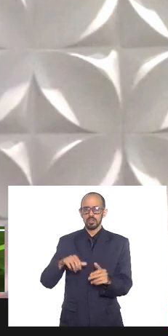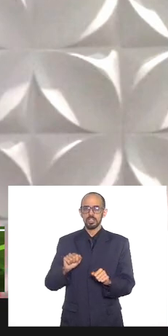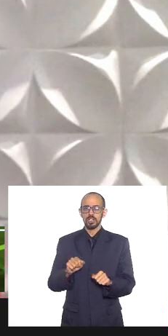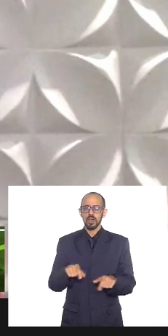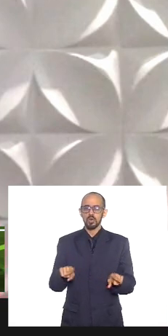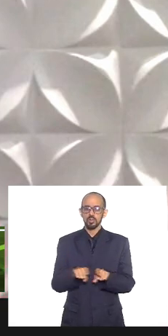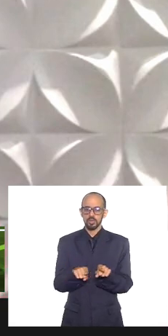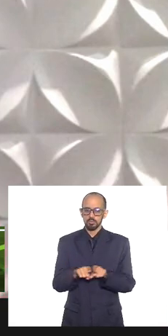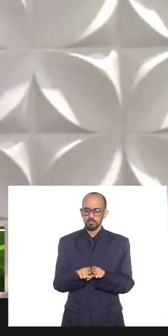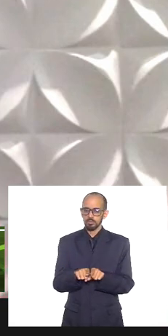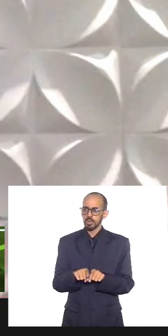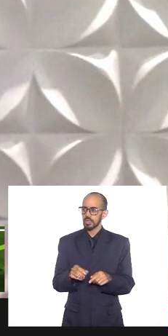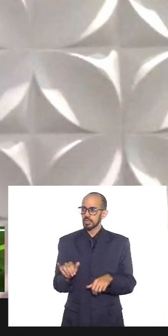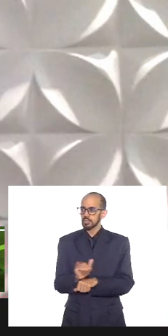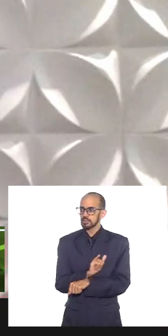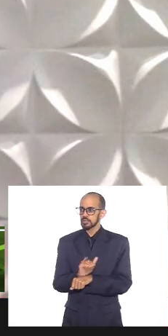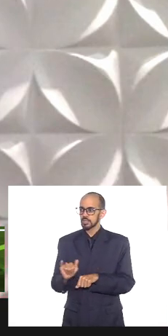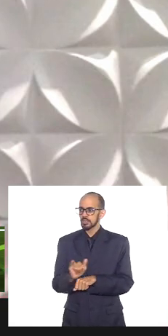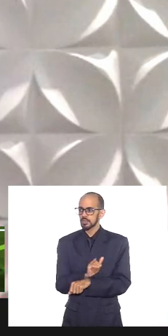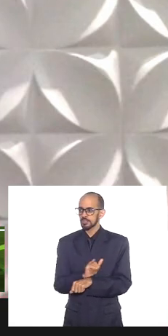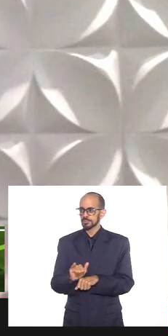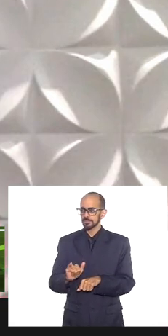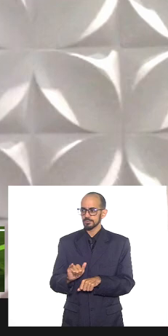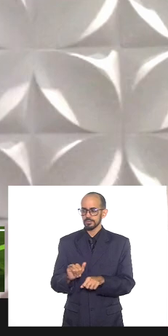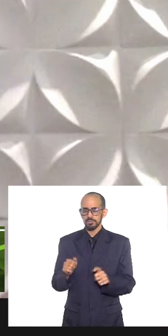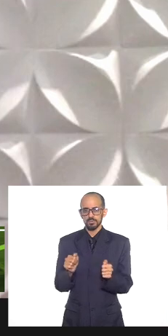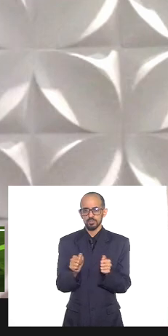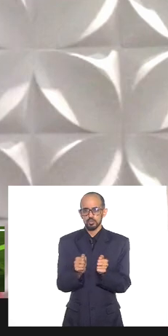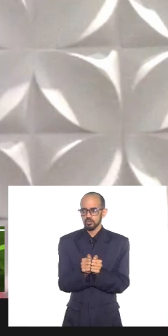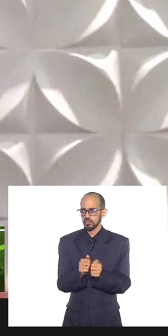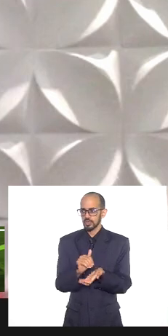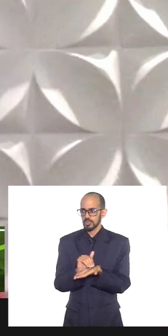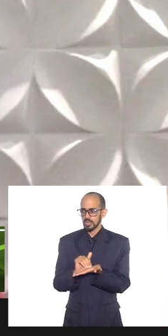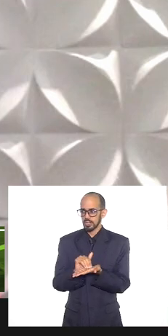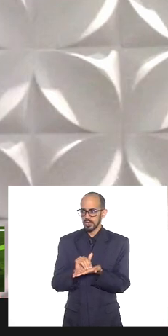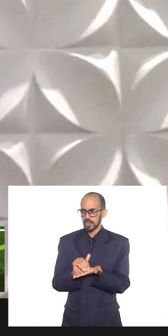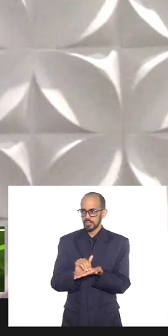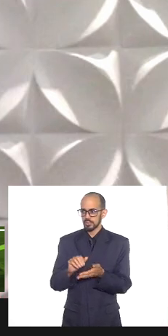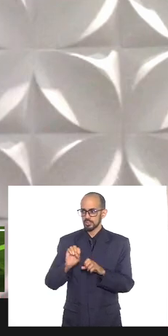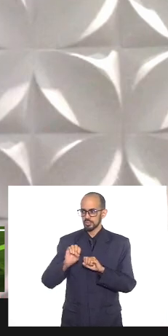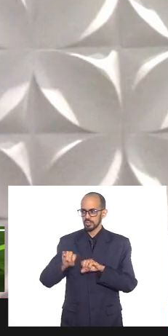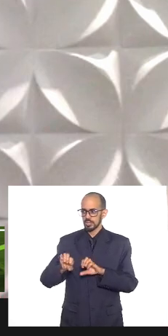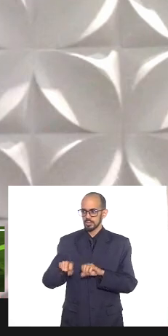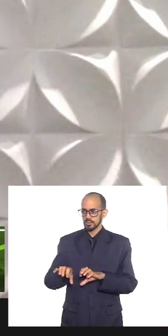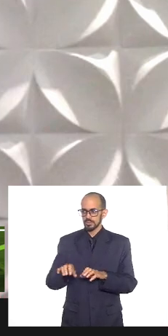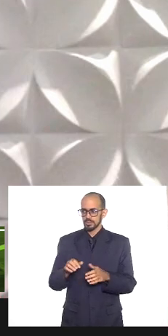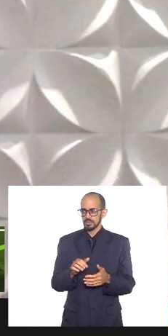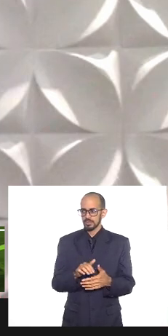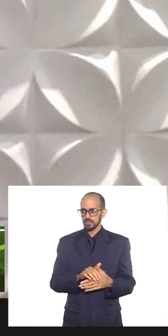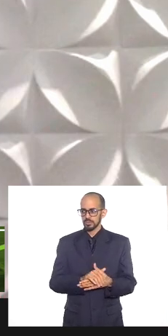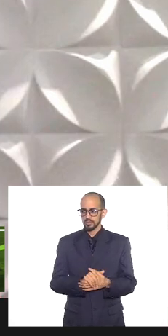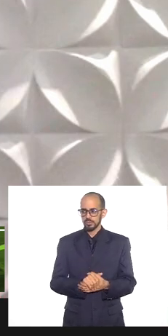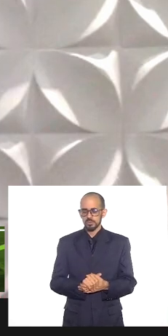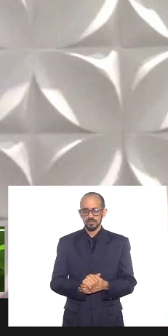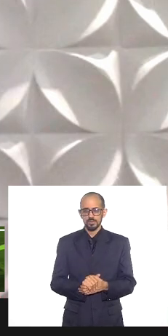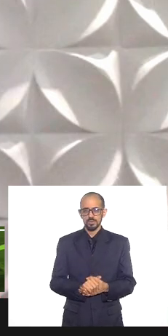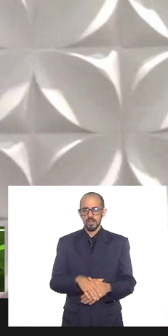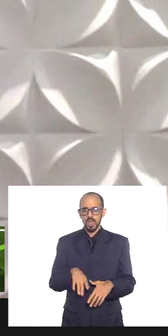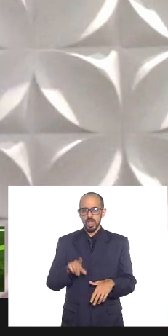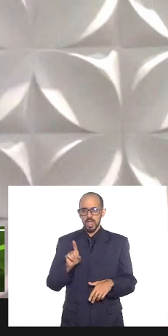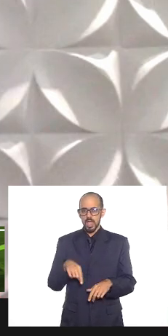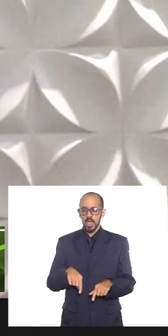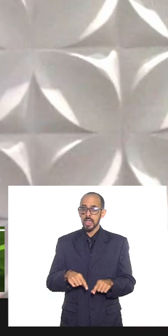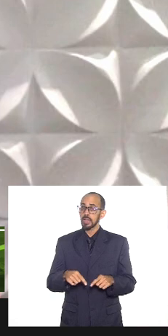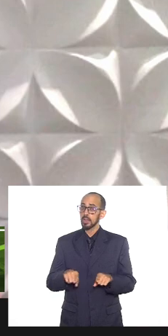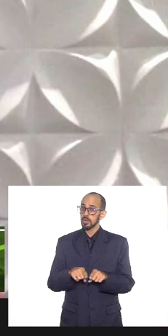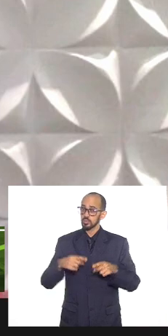articulando com a Secretaria Estadual de Educação com o Conselho Estadual de Educação então acho que isso também é um